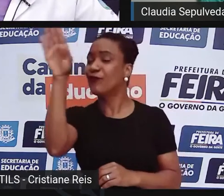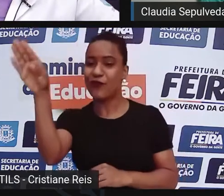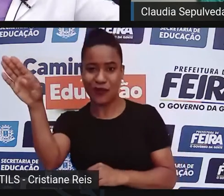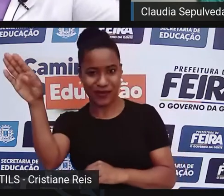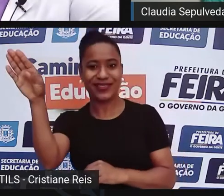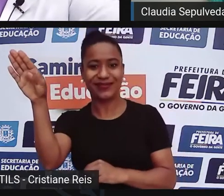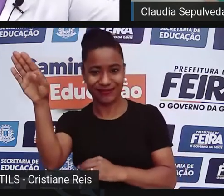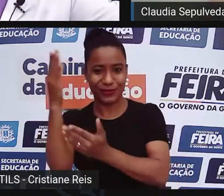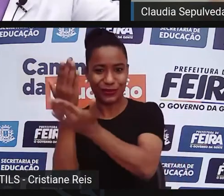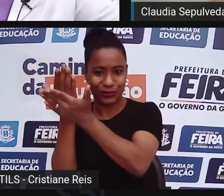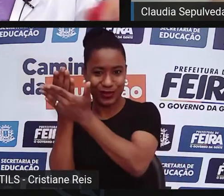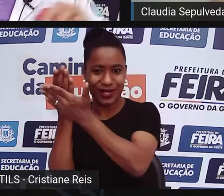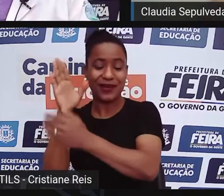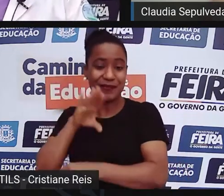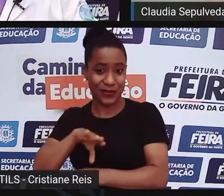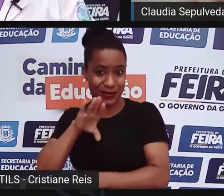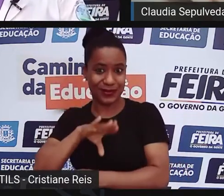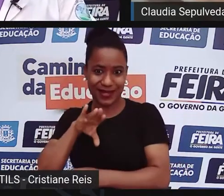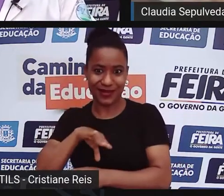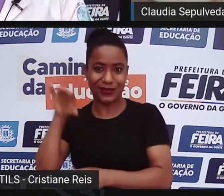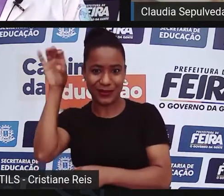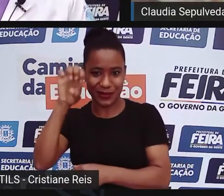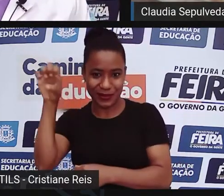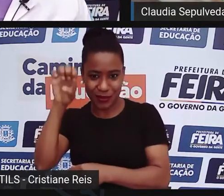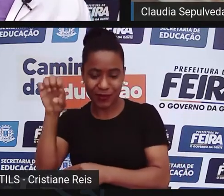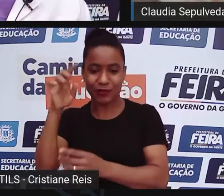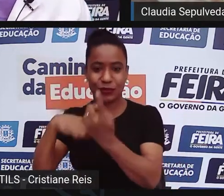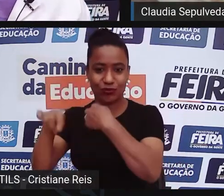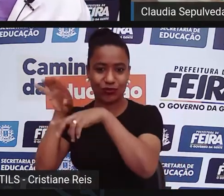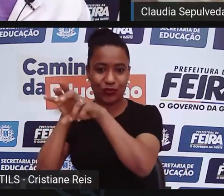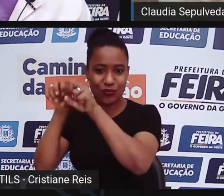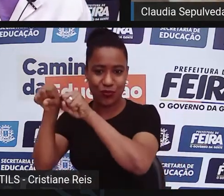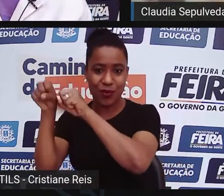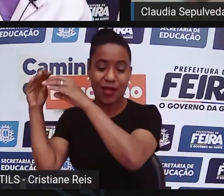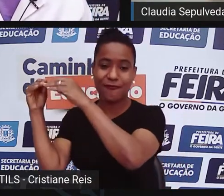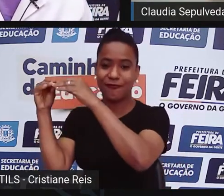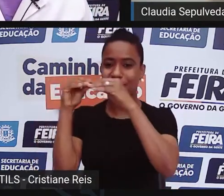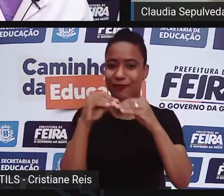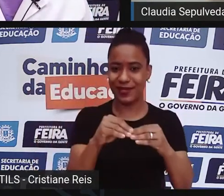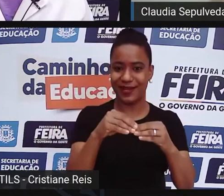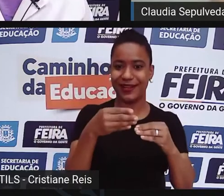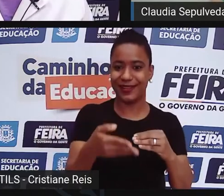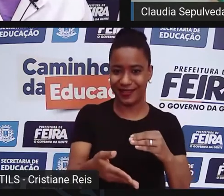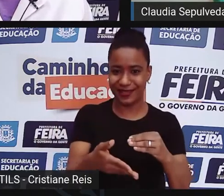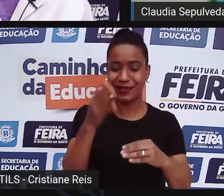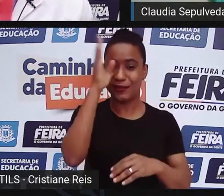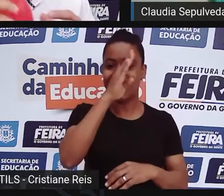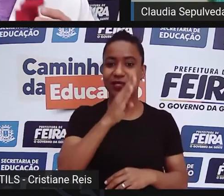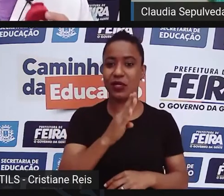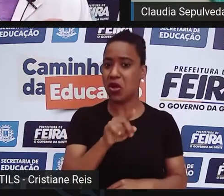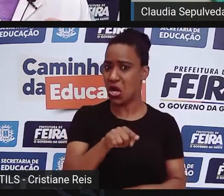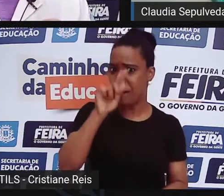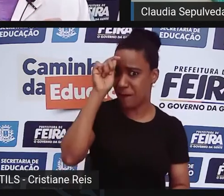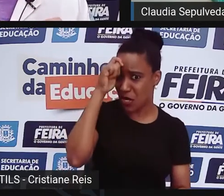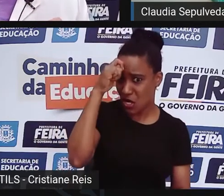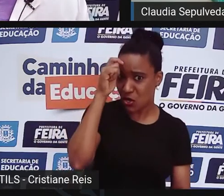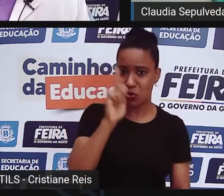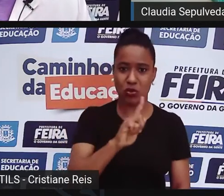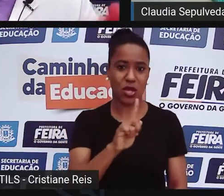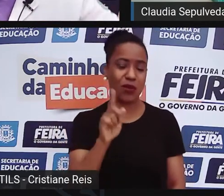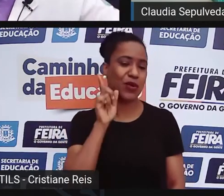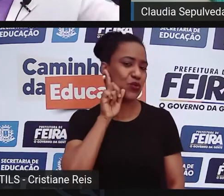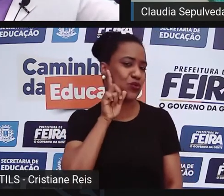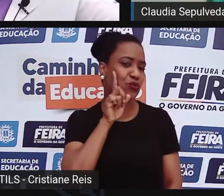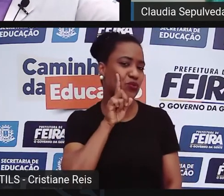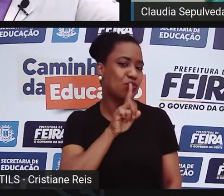Brasil como mulato, ele não vivia aquela experiência de racial exatamente na Europa e vai viver aqui e aí o romance, a questão é que